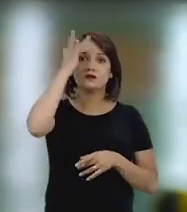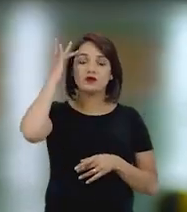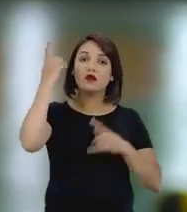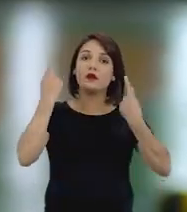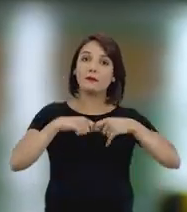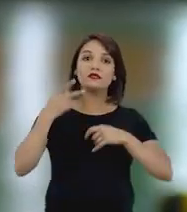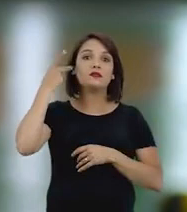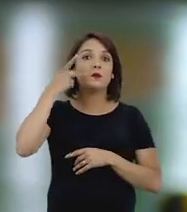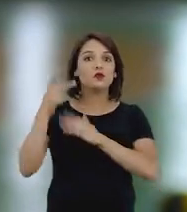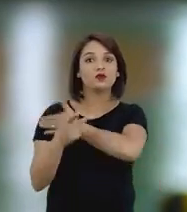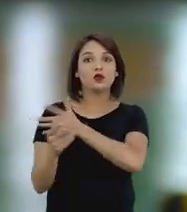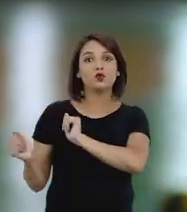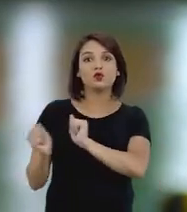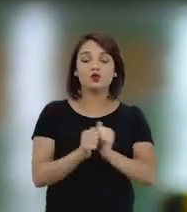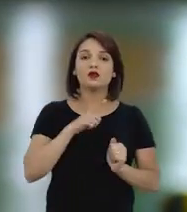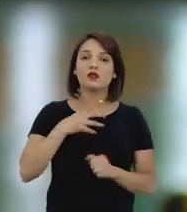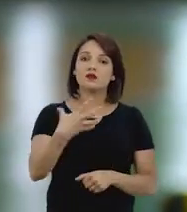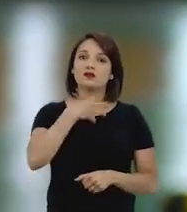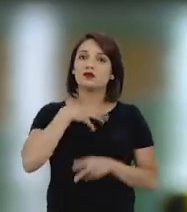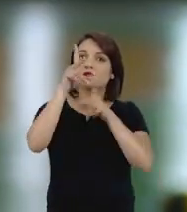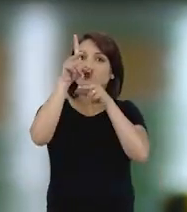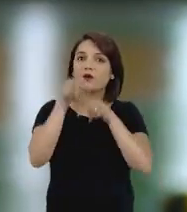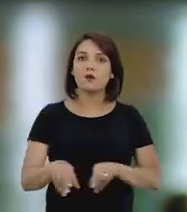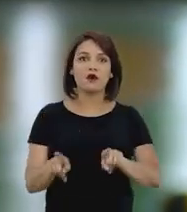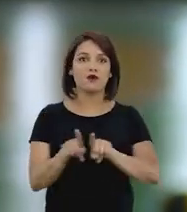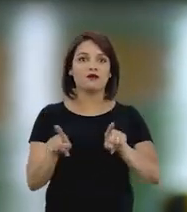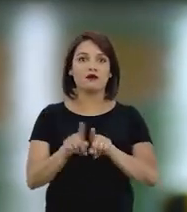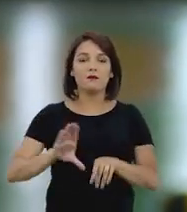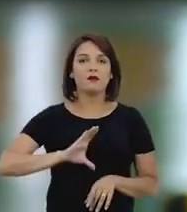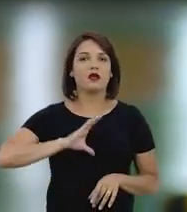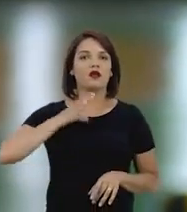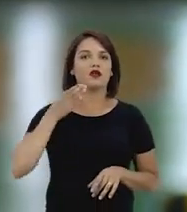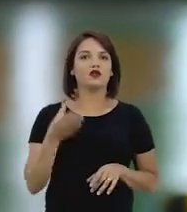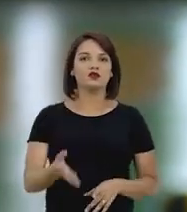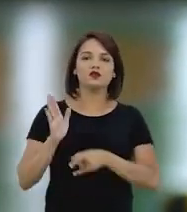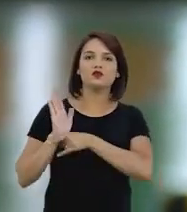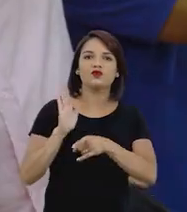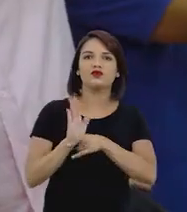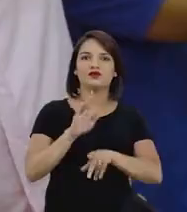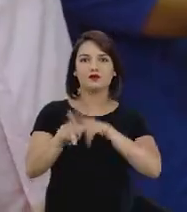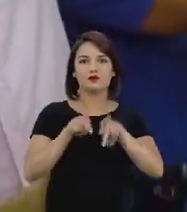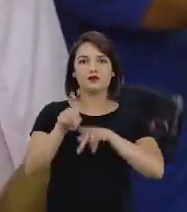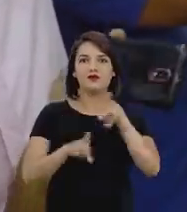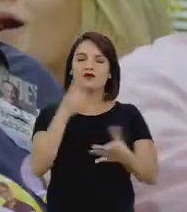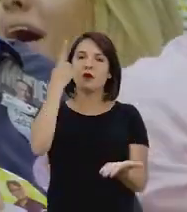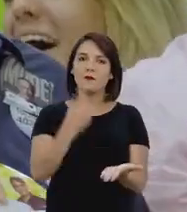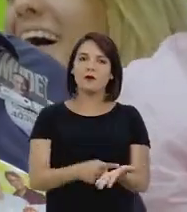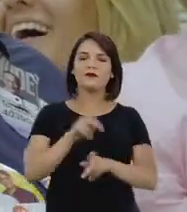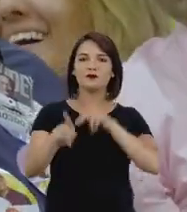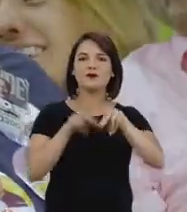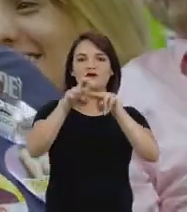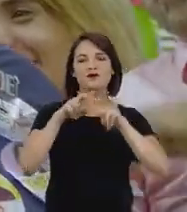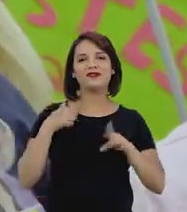O Brasil precisa de pessoas e gestores de políticos que tenham essa mentalidade e essa atitude diante do bem público.